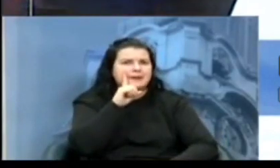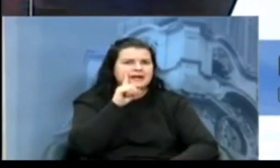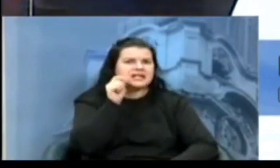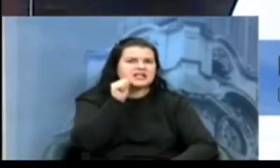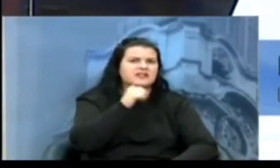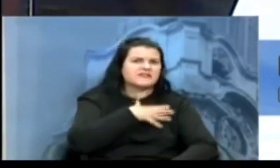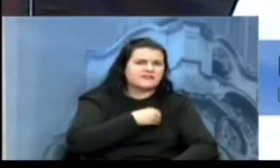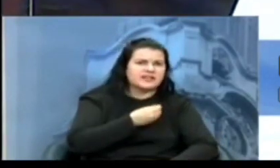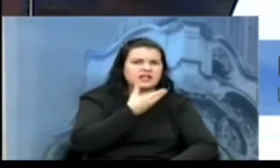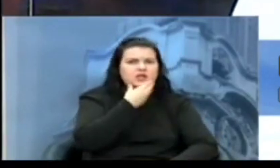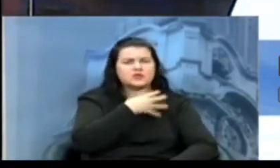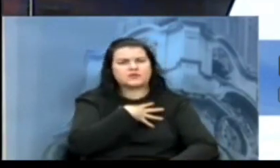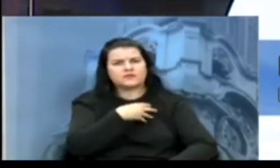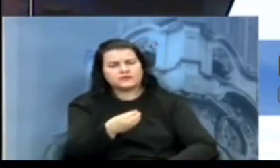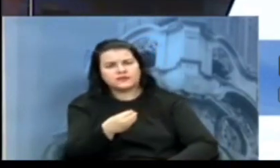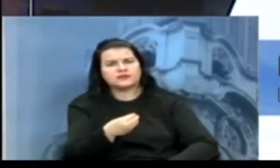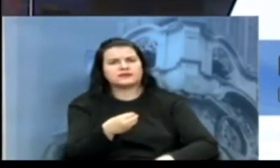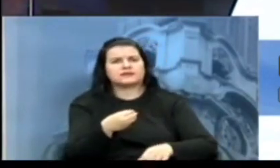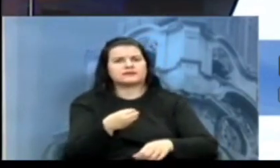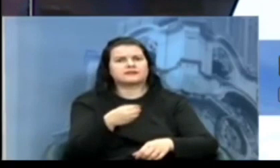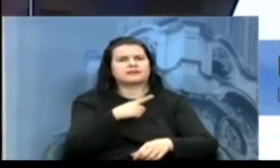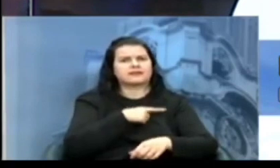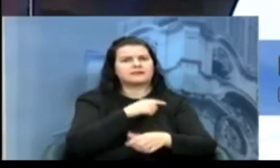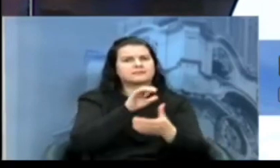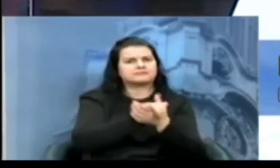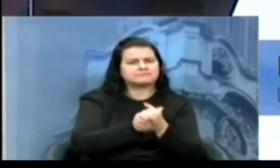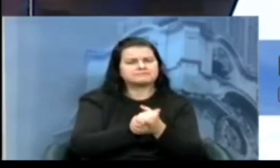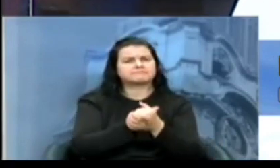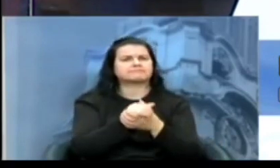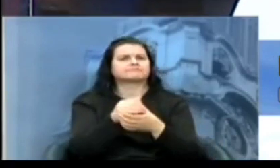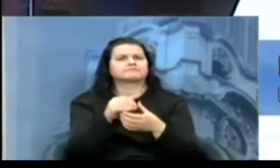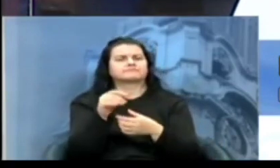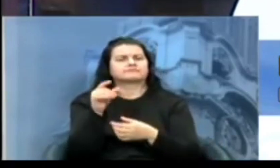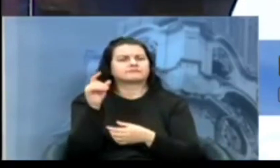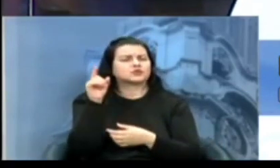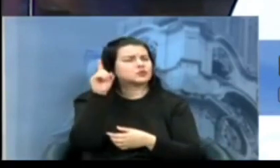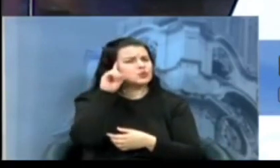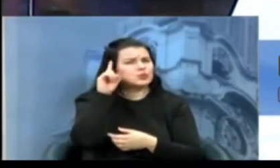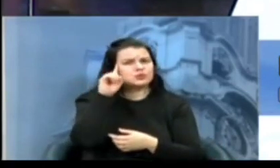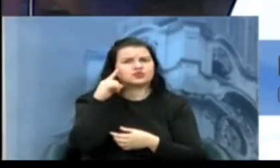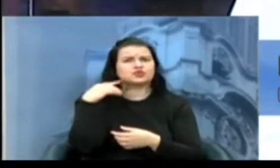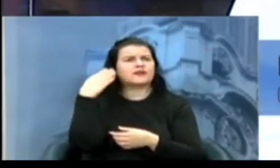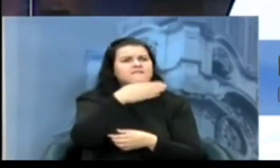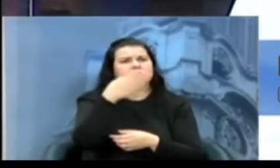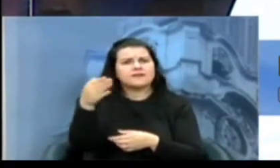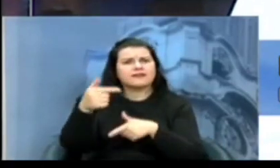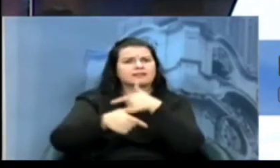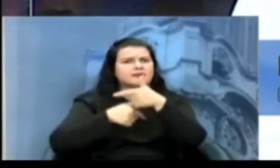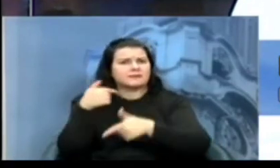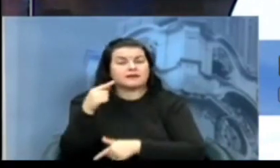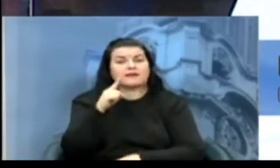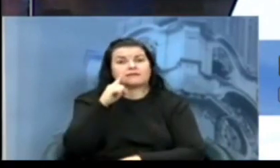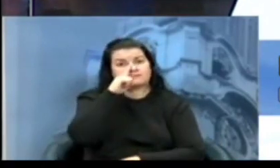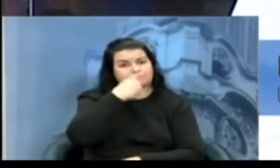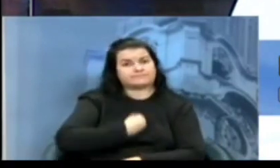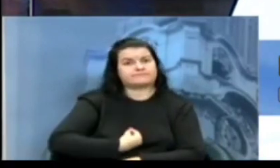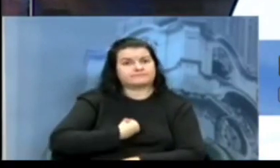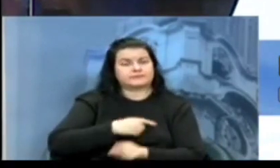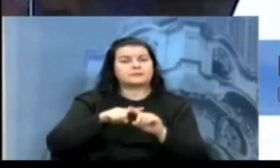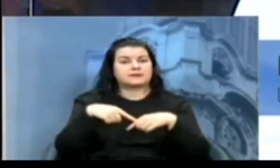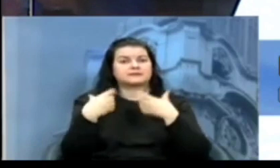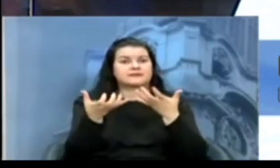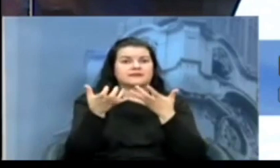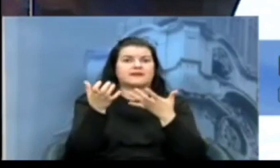companheiros e companheiras que colocam diariamente sua vida em risco pela nobre missão de servir e proteger a